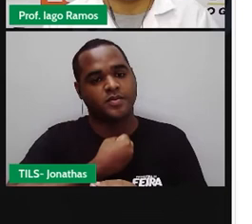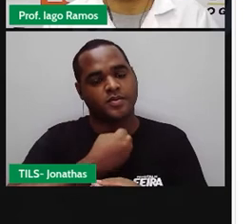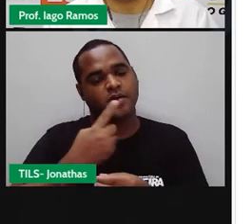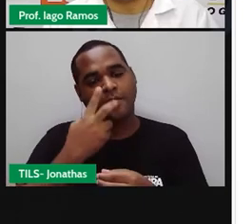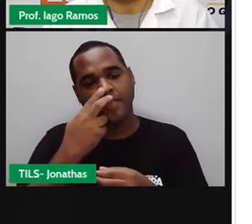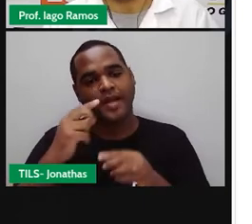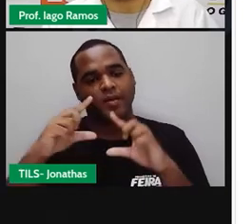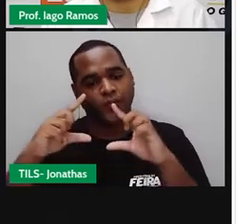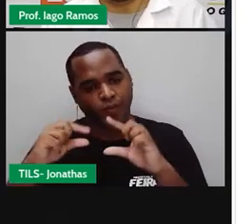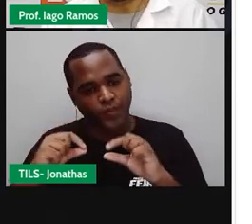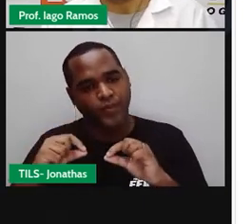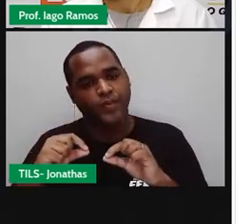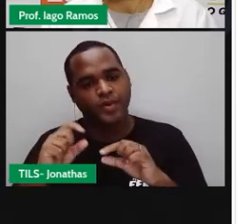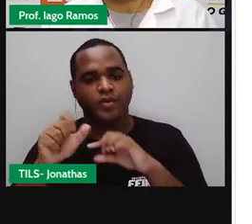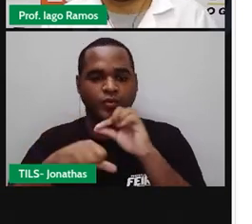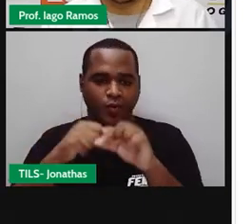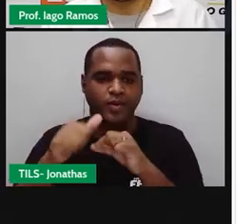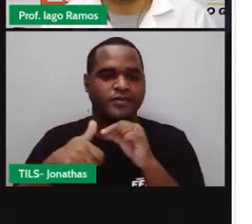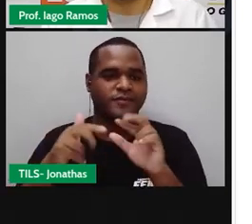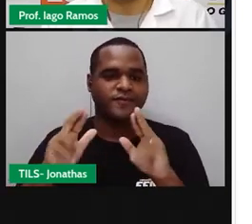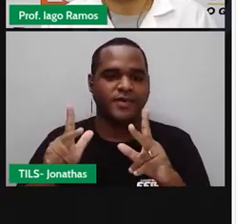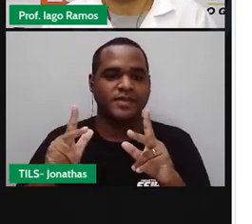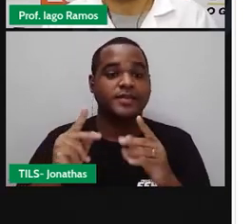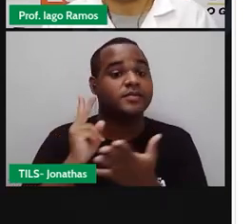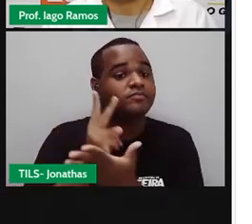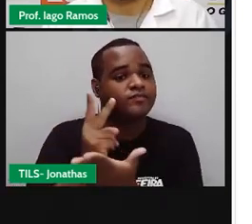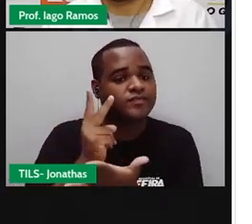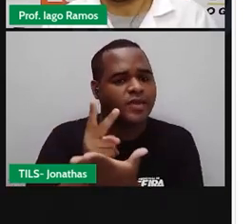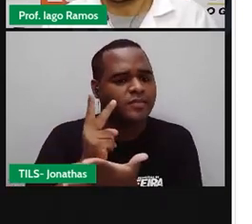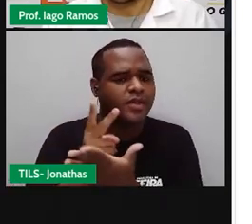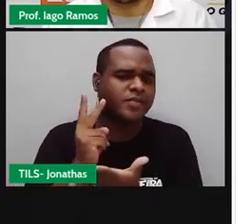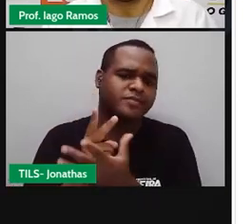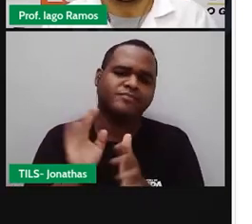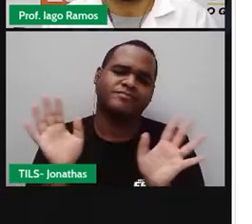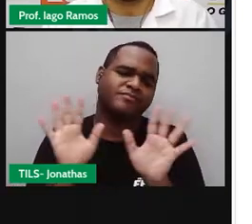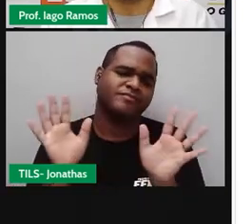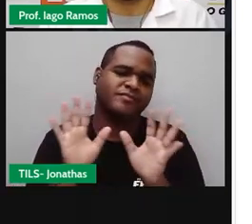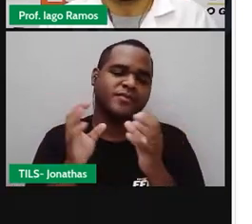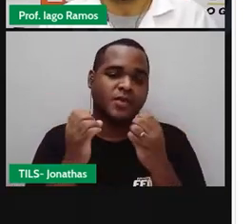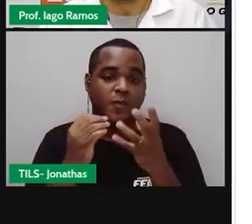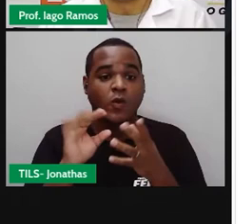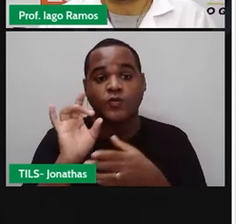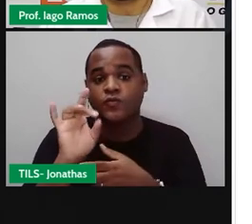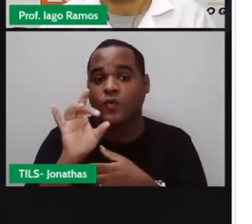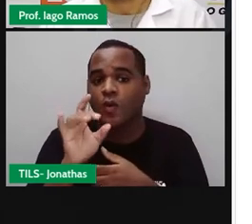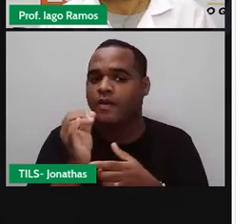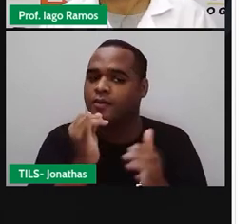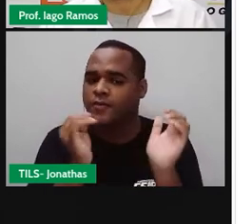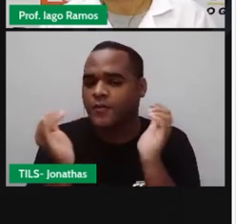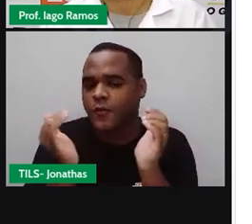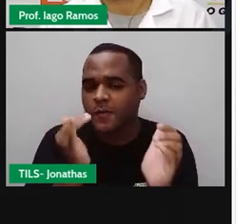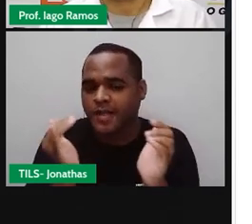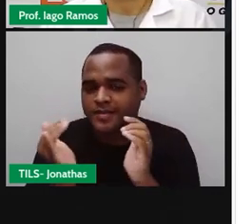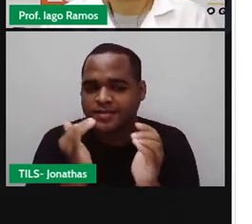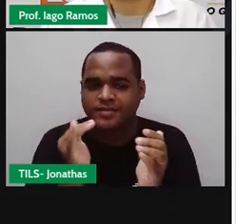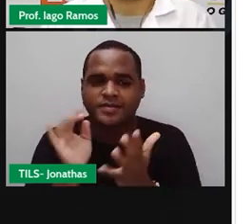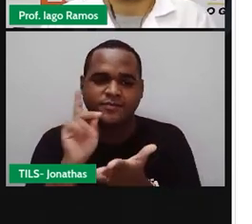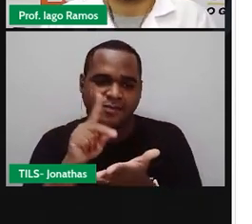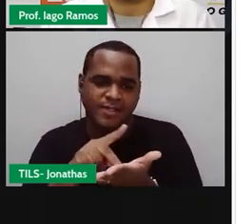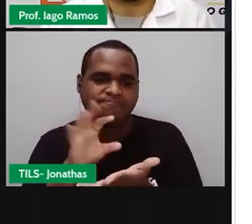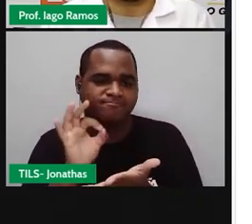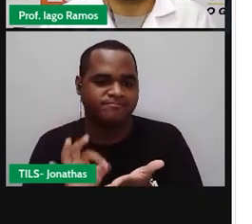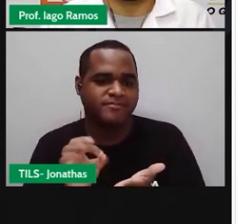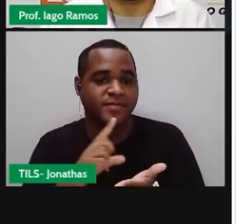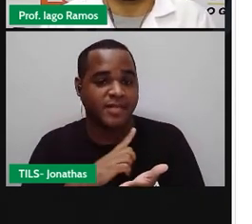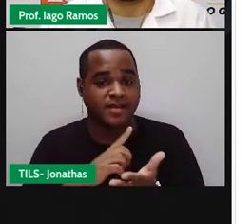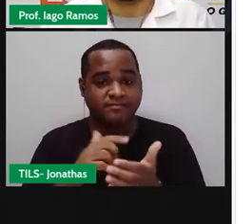que os segundos números. Tá? Não é que sempre vai ser assim, não. Tá bom? É só uma singela coincidência.